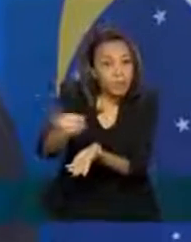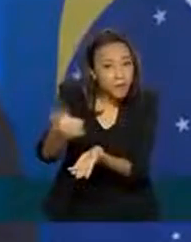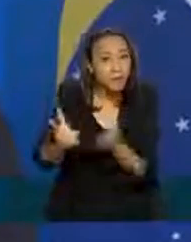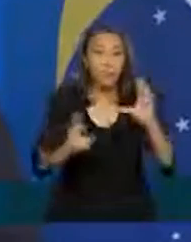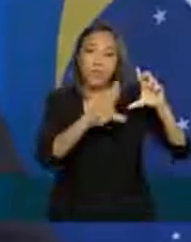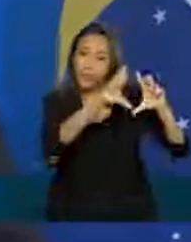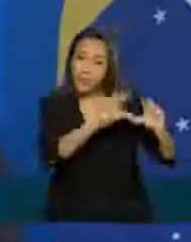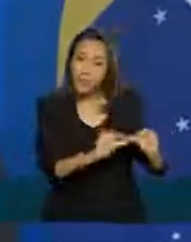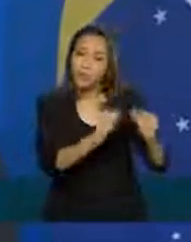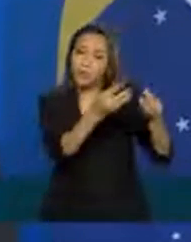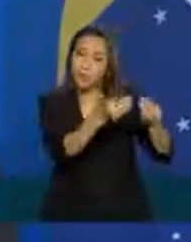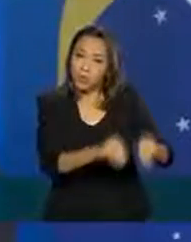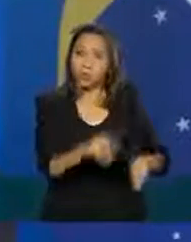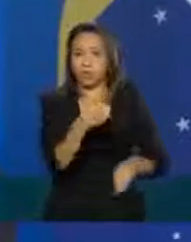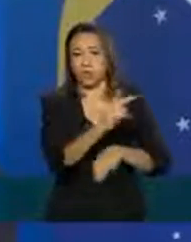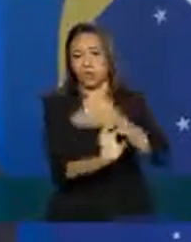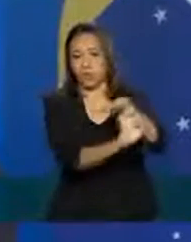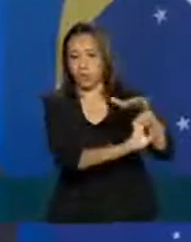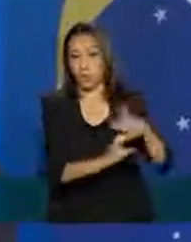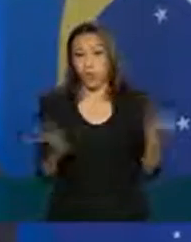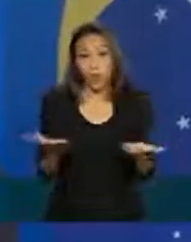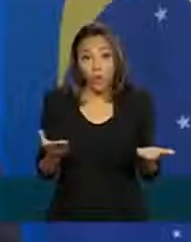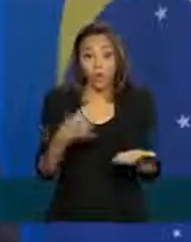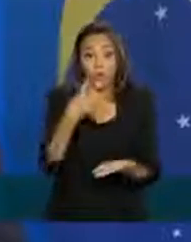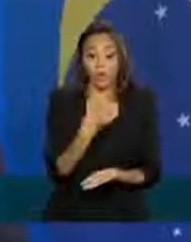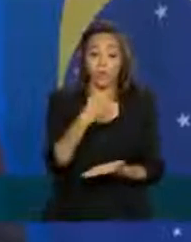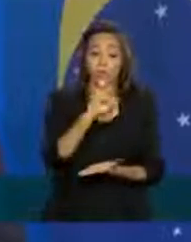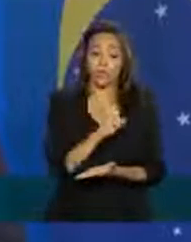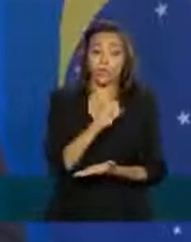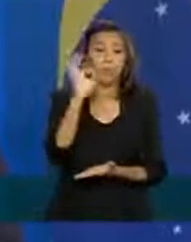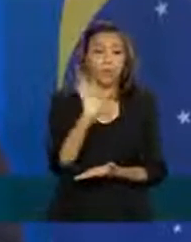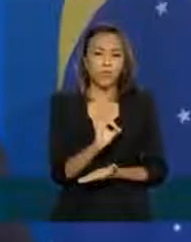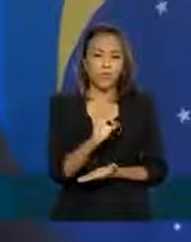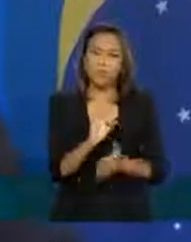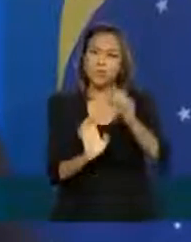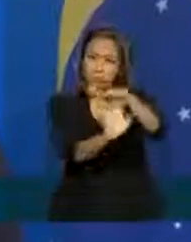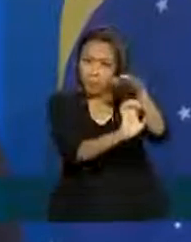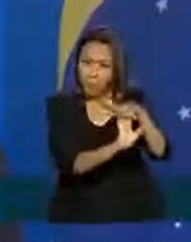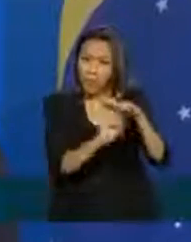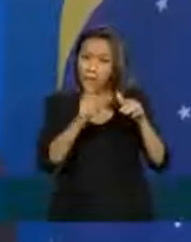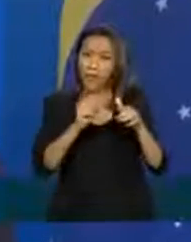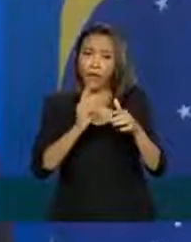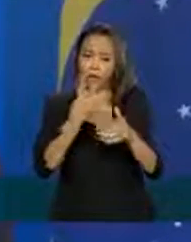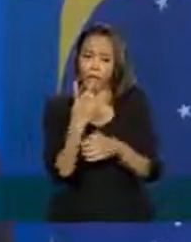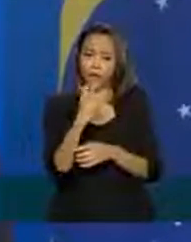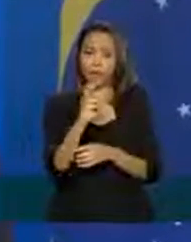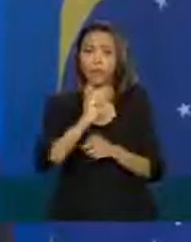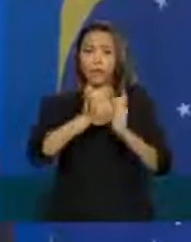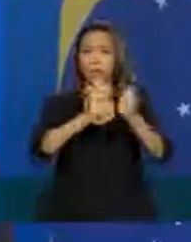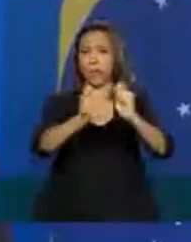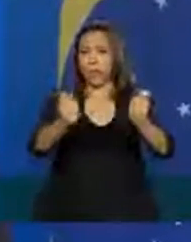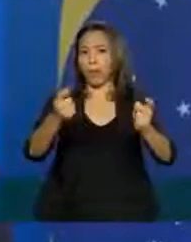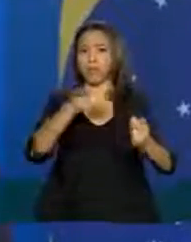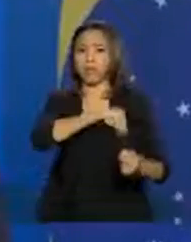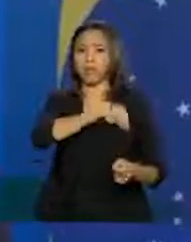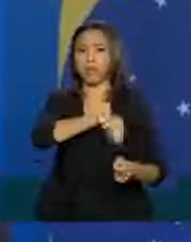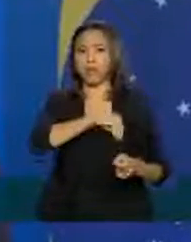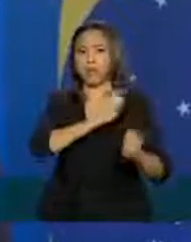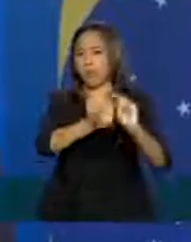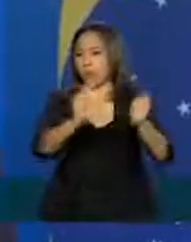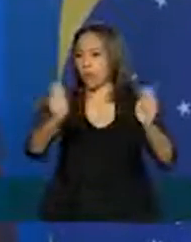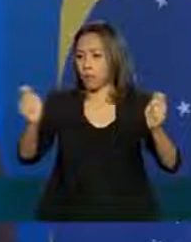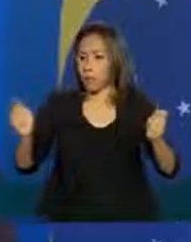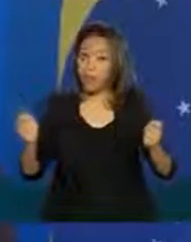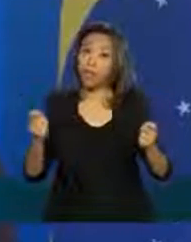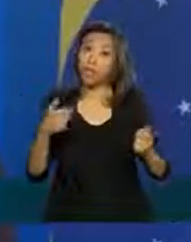empresa vale lembrar que hoje 45% do custo de uma empresa pequena e média é a folha de pagamento e a gente está fornecendo recursos a uns